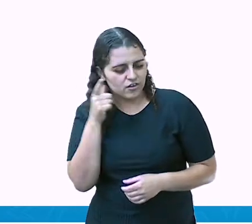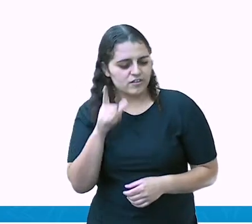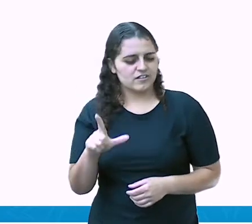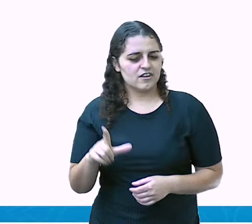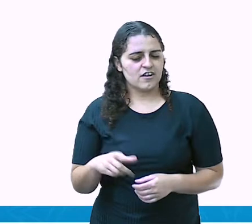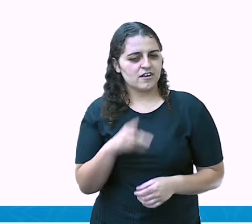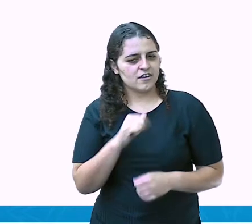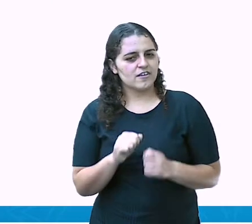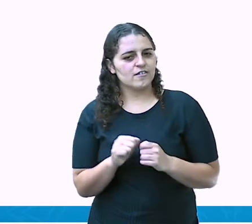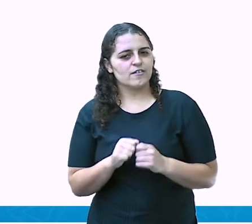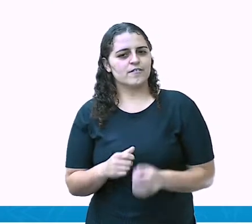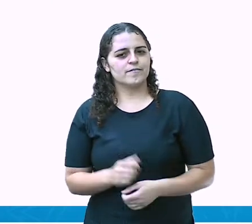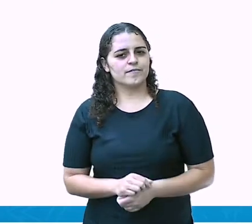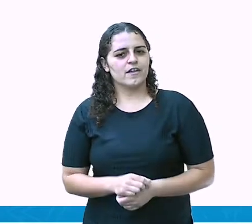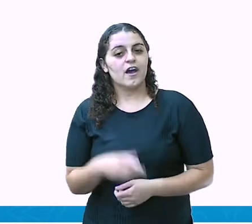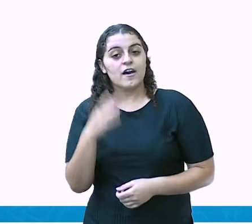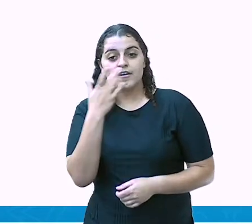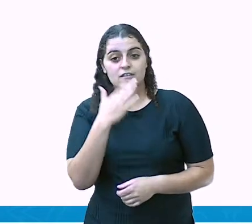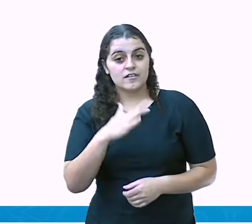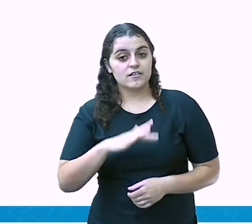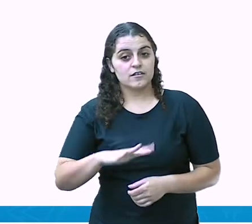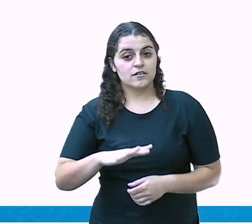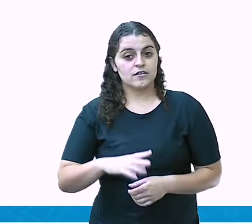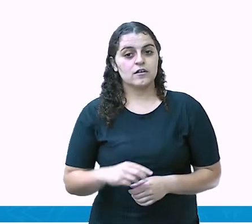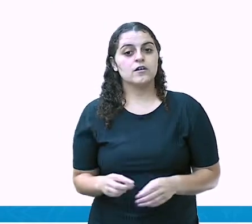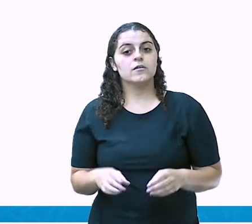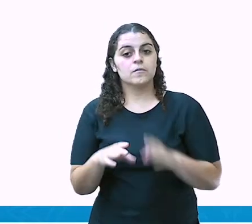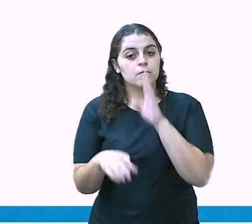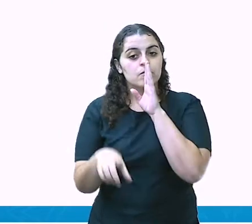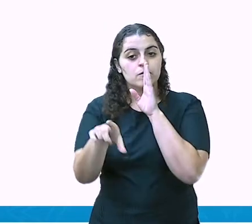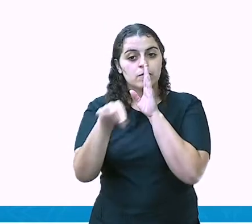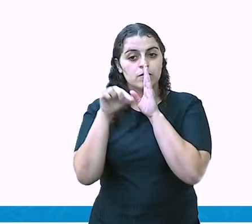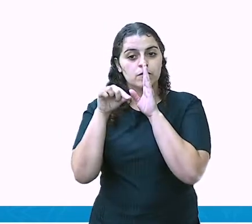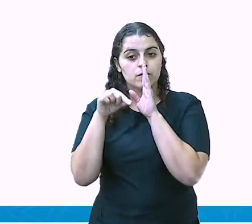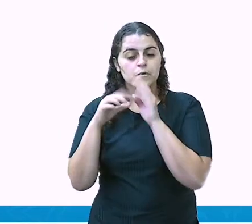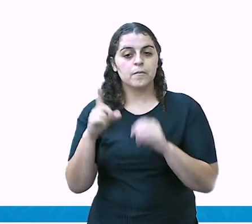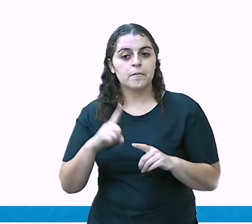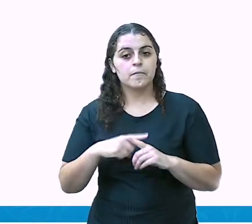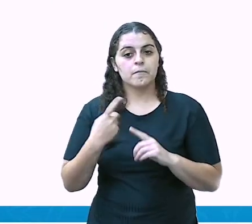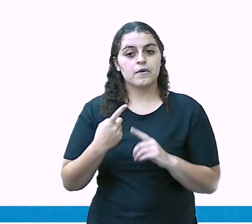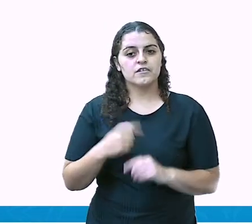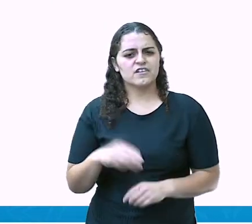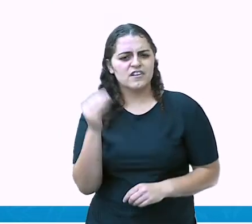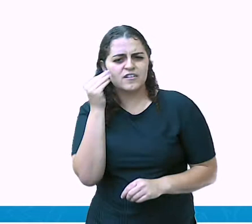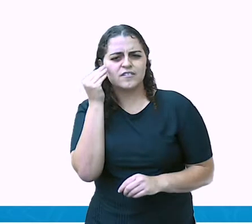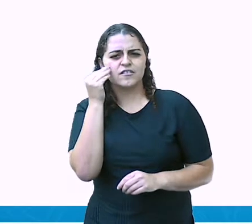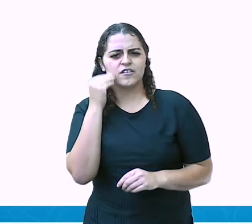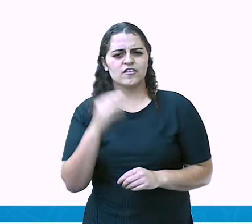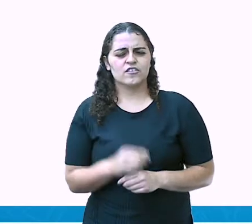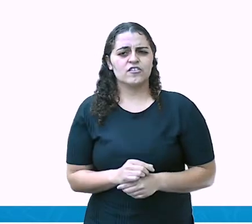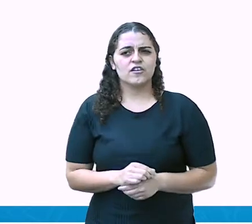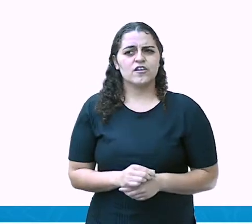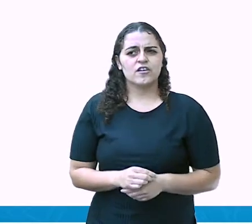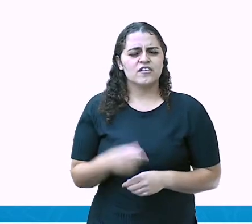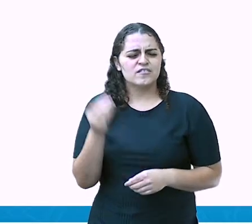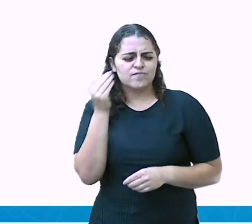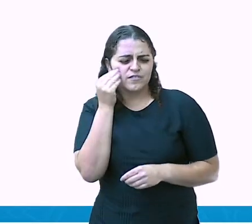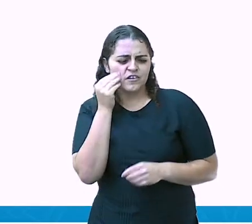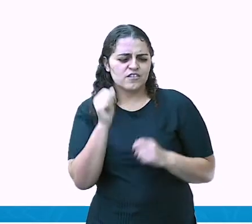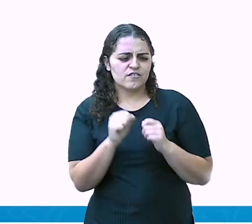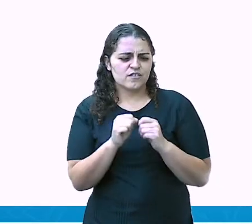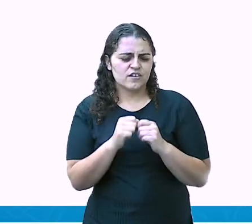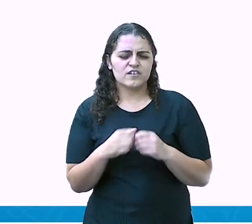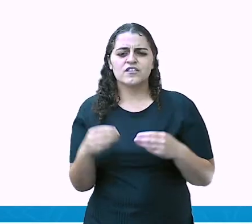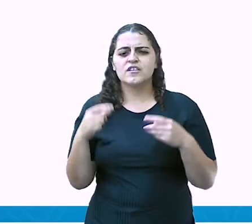e faz. Essa criança com mutismo seletivo, por mais que você tente, você tenta fazer algum